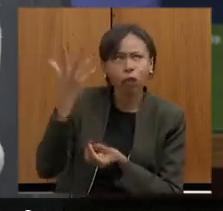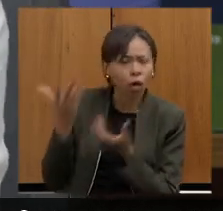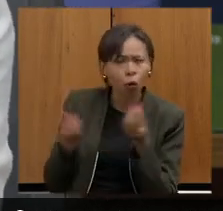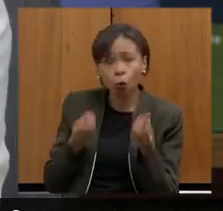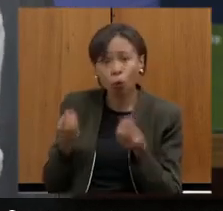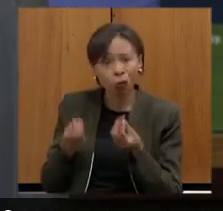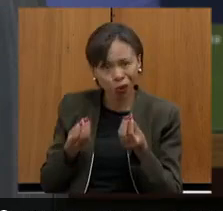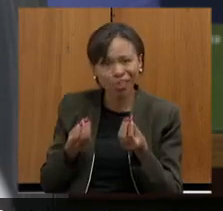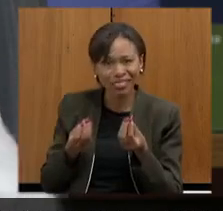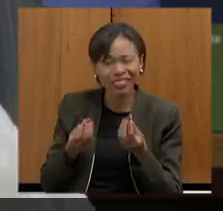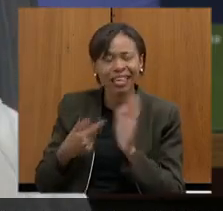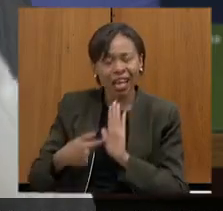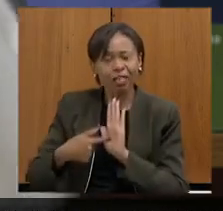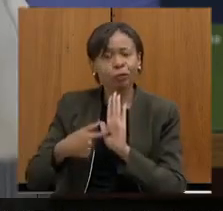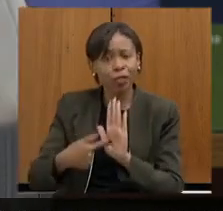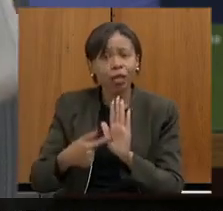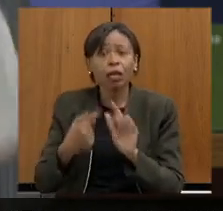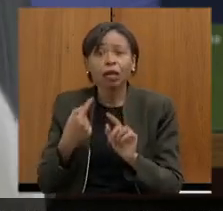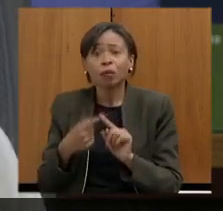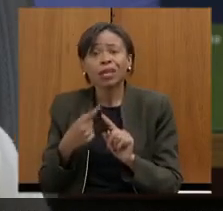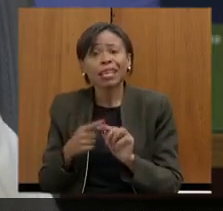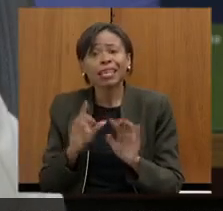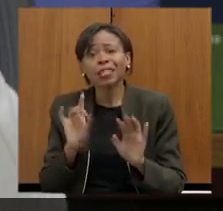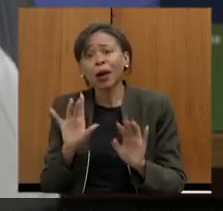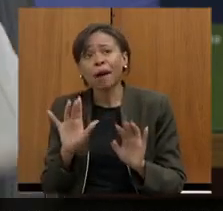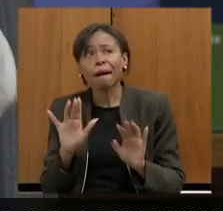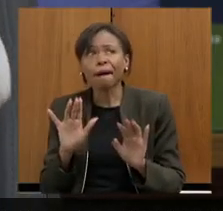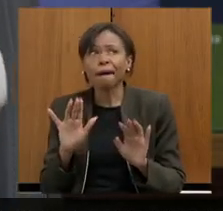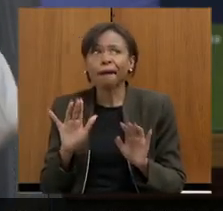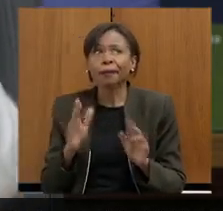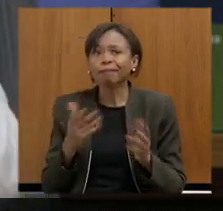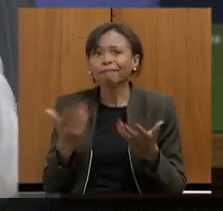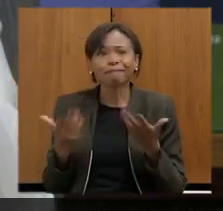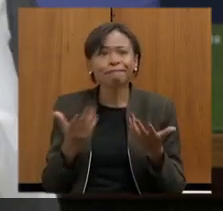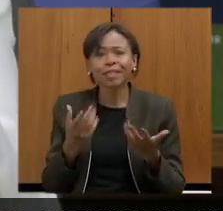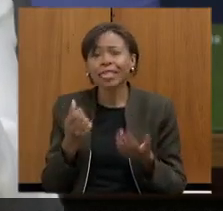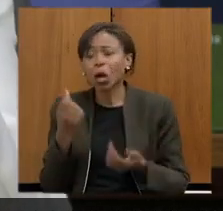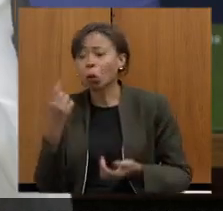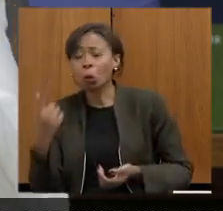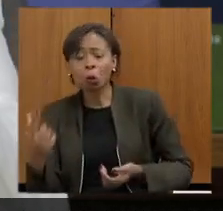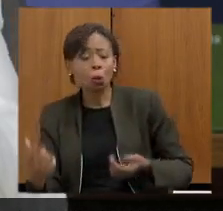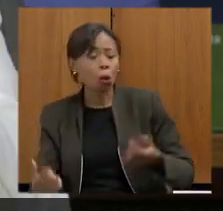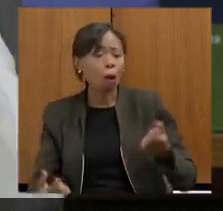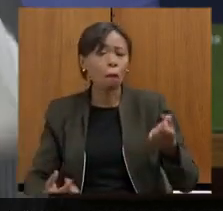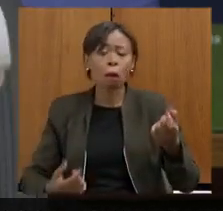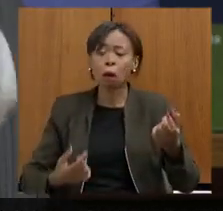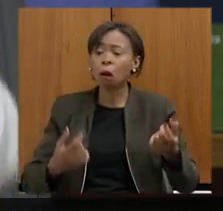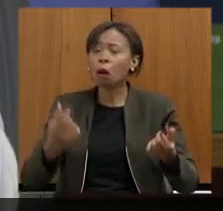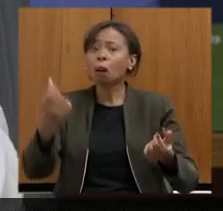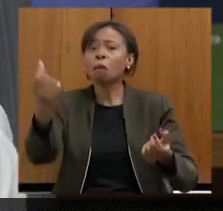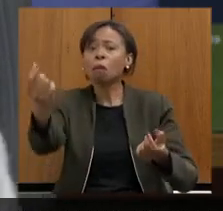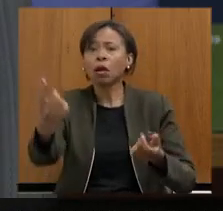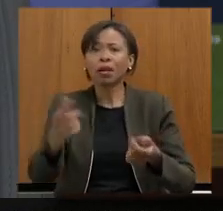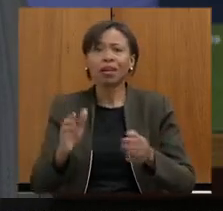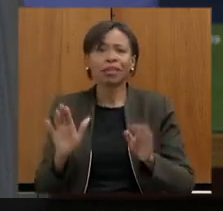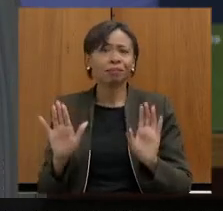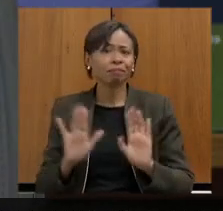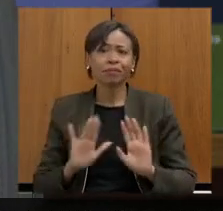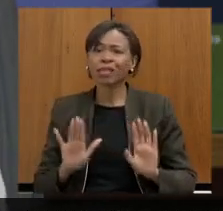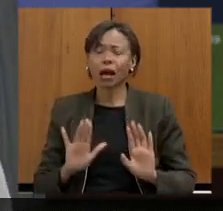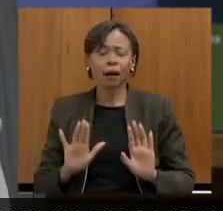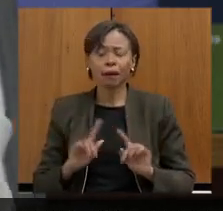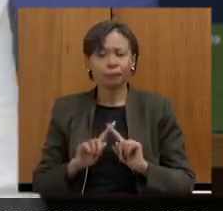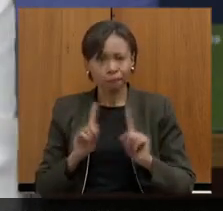conseguir medir para que não sejam só casos individuais casos específicos o que